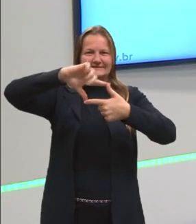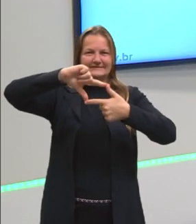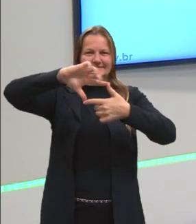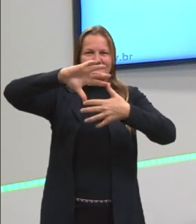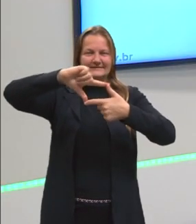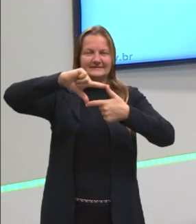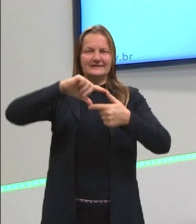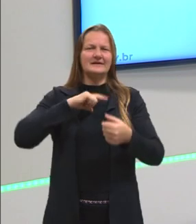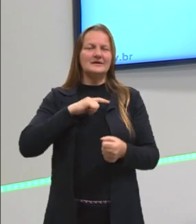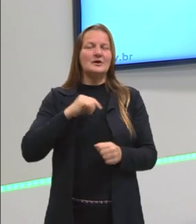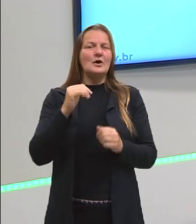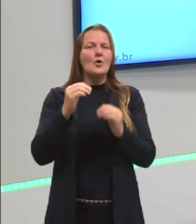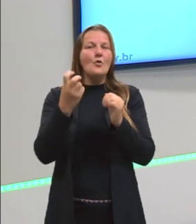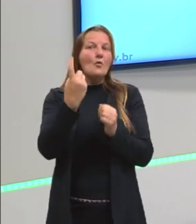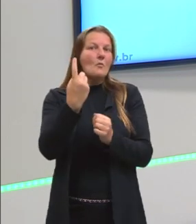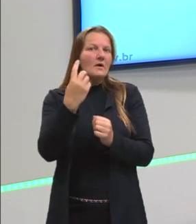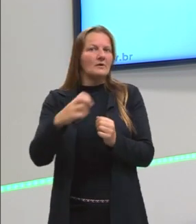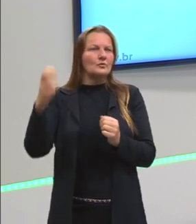demais culturas.